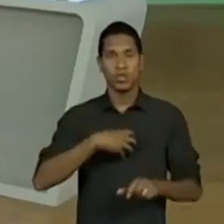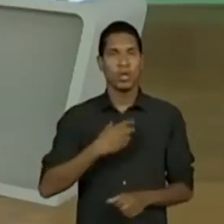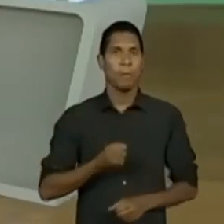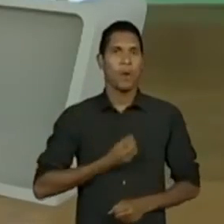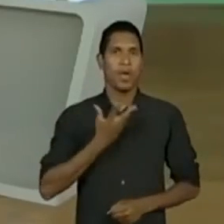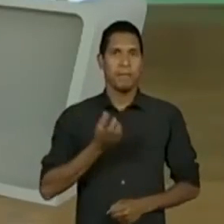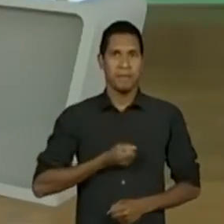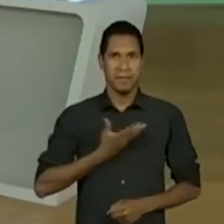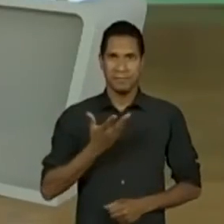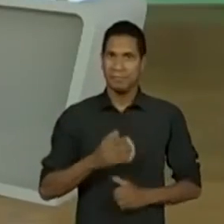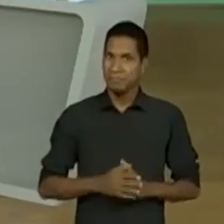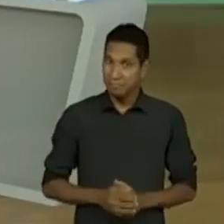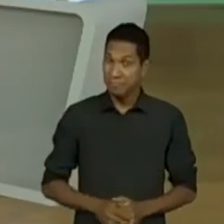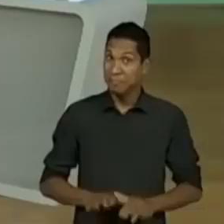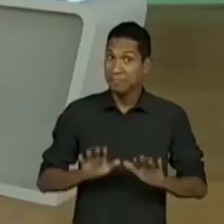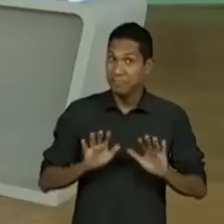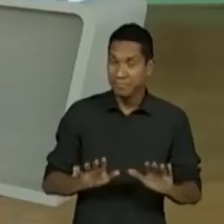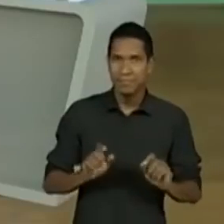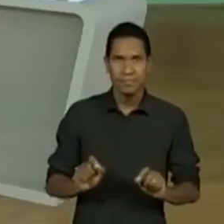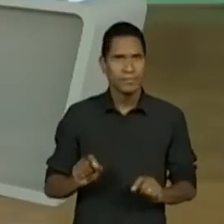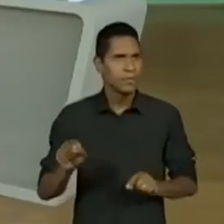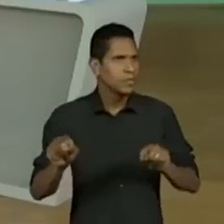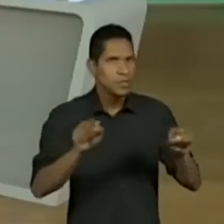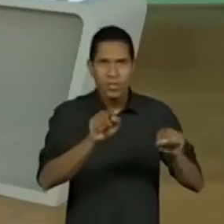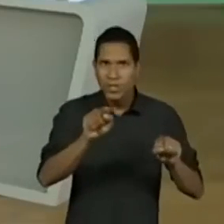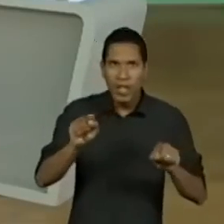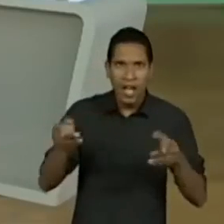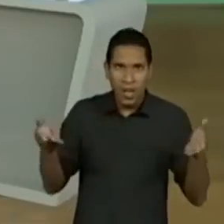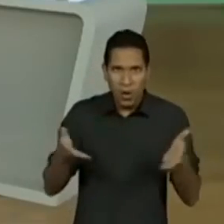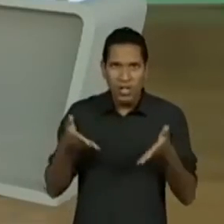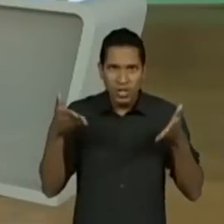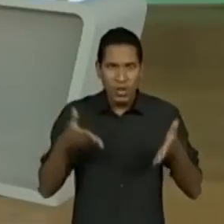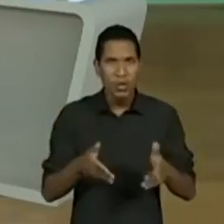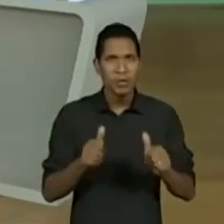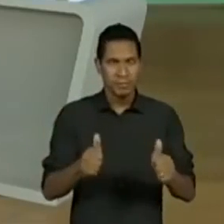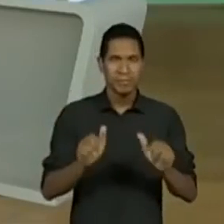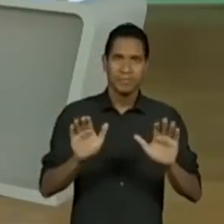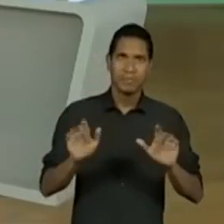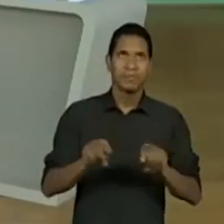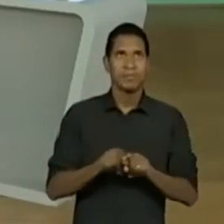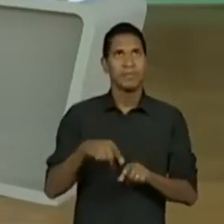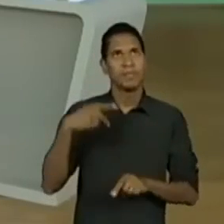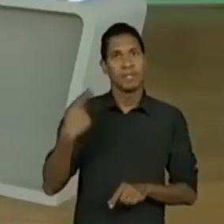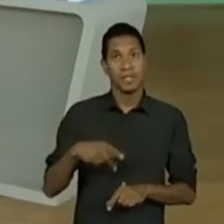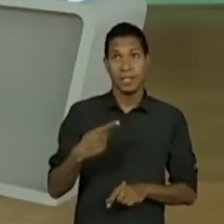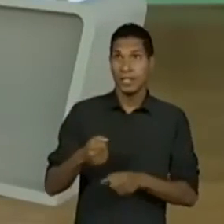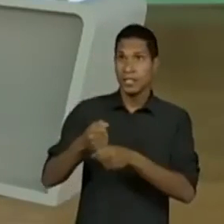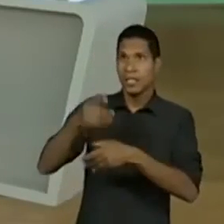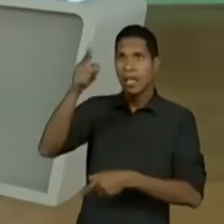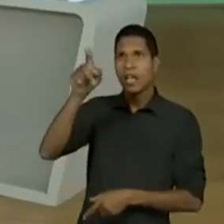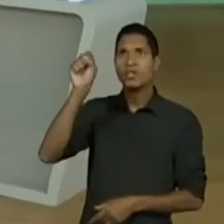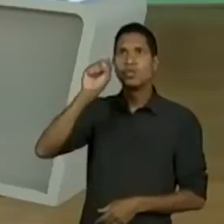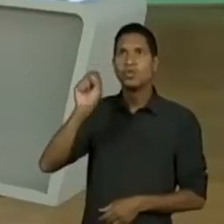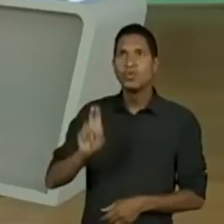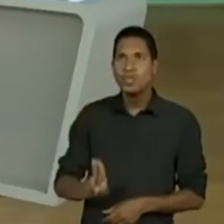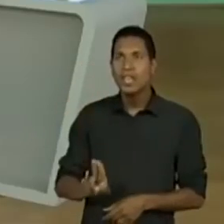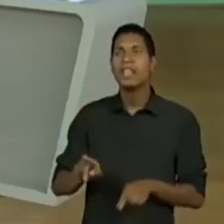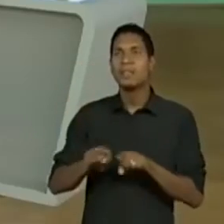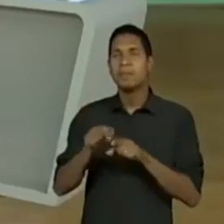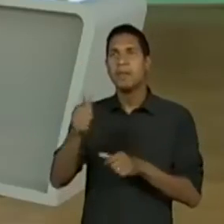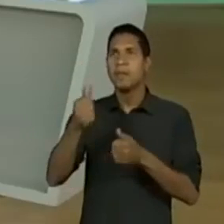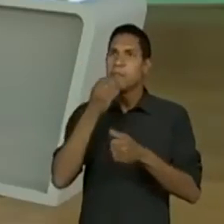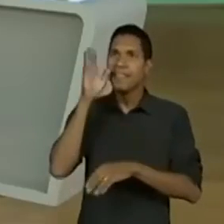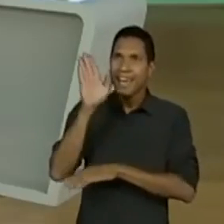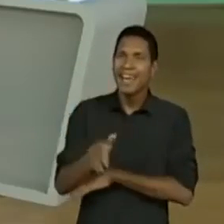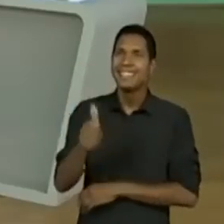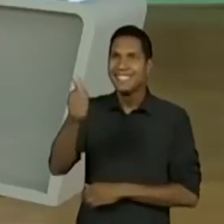poema. Então, se tiver alguém chegando, ó, Escola Euclides e Jesca de Suzano, boa tarde!